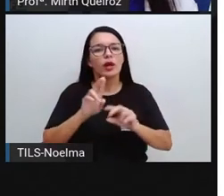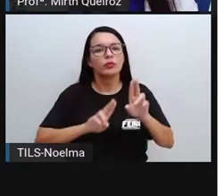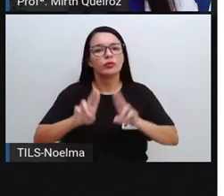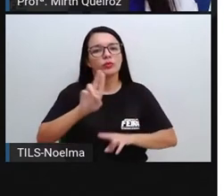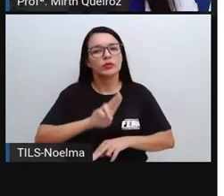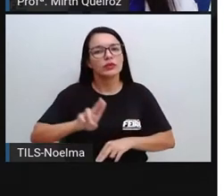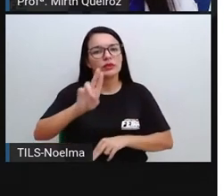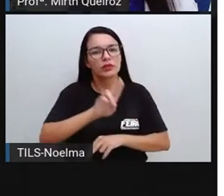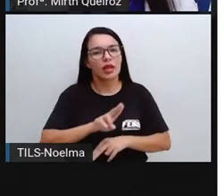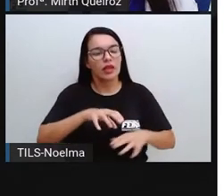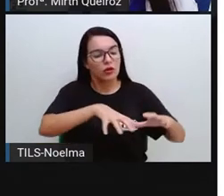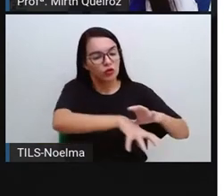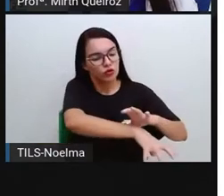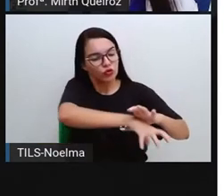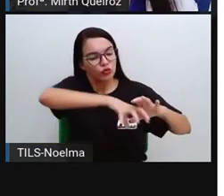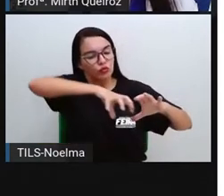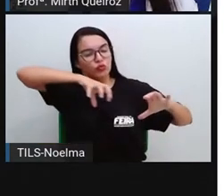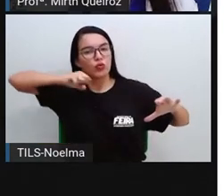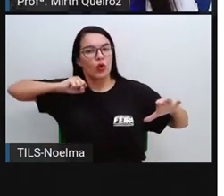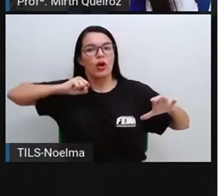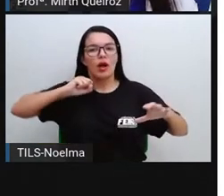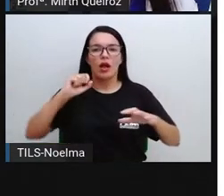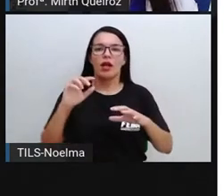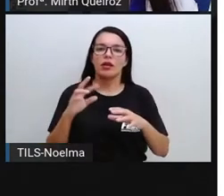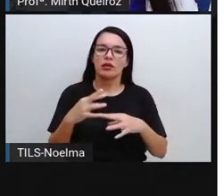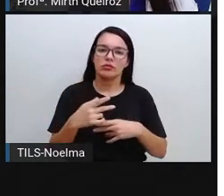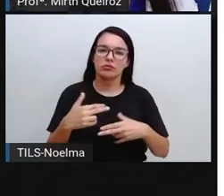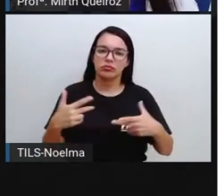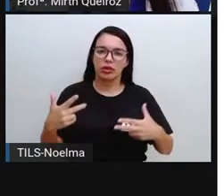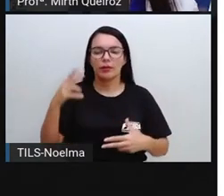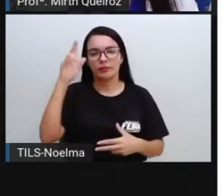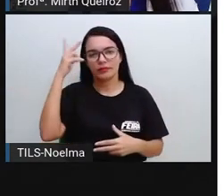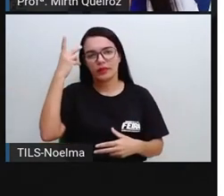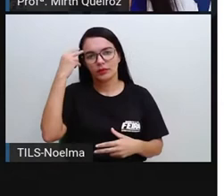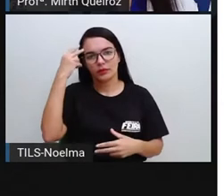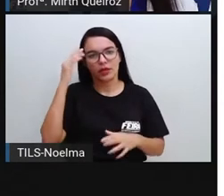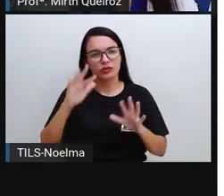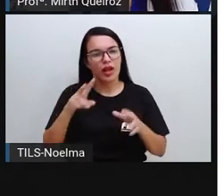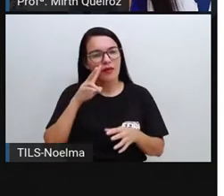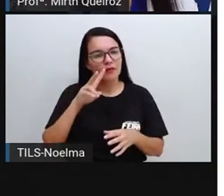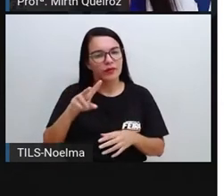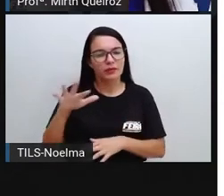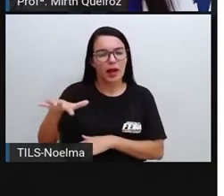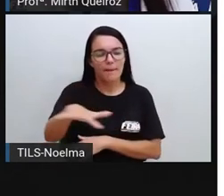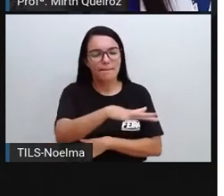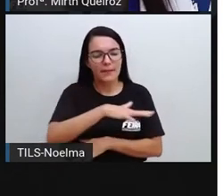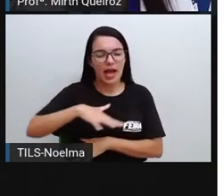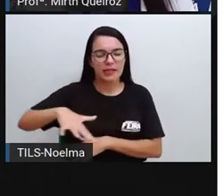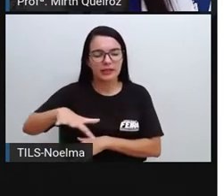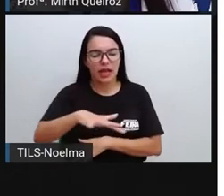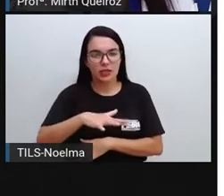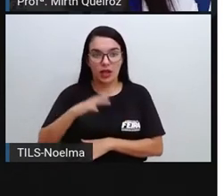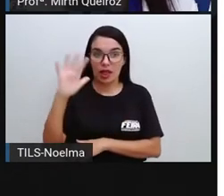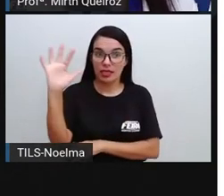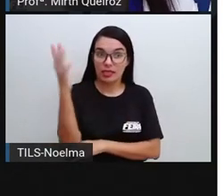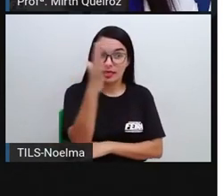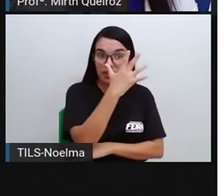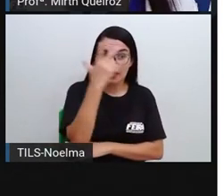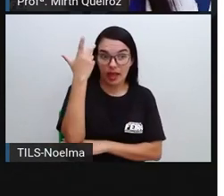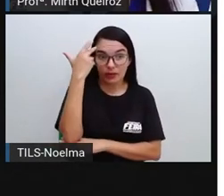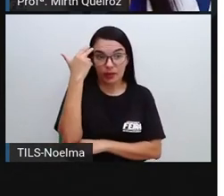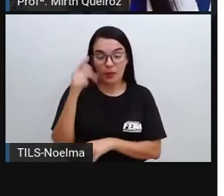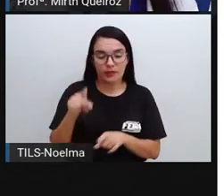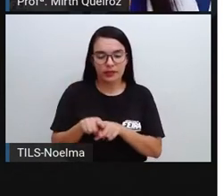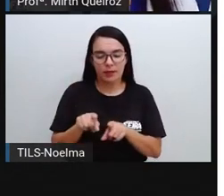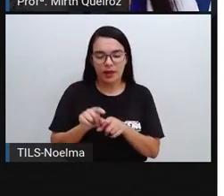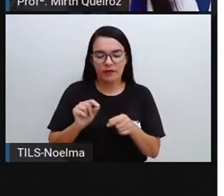extração dos recursos naturais. Nós que já trabalhamos sobre os tipos de paisagem, paisagem natural e a paisagem humanizada, né? O campo,